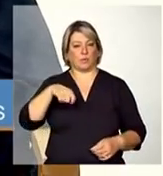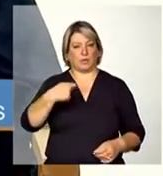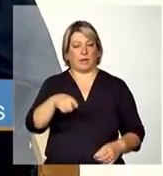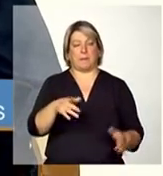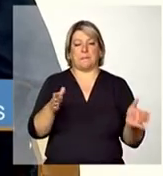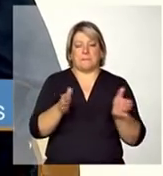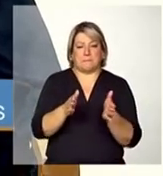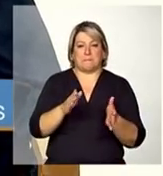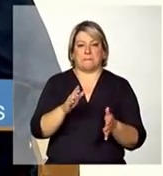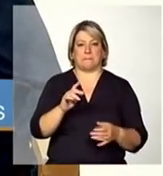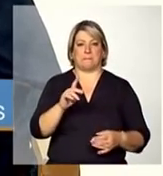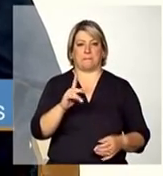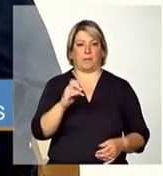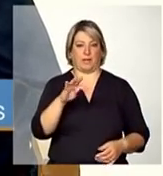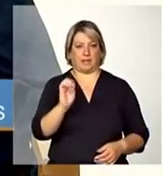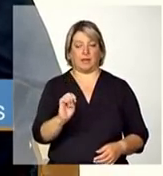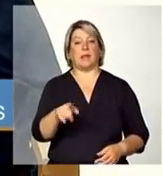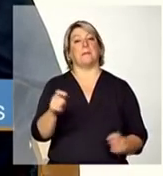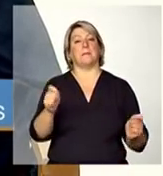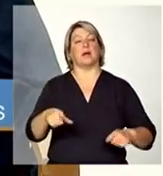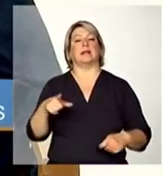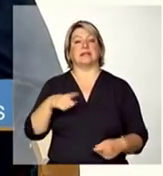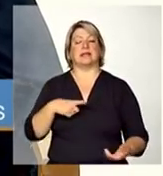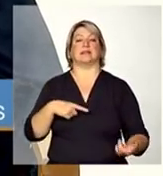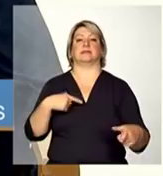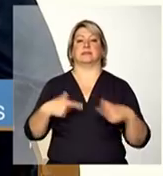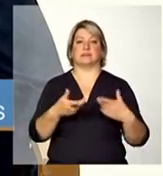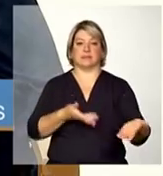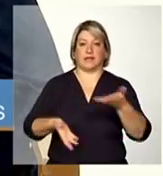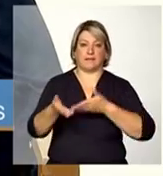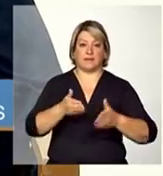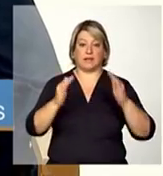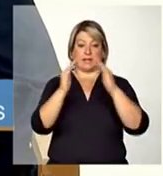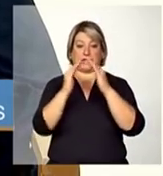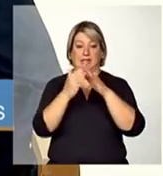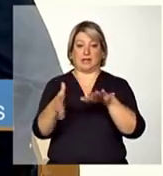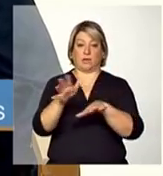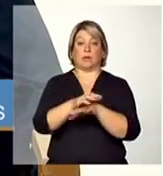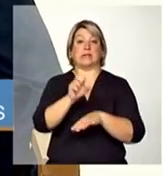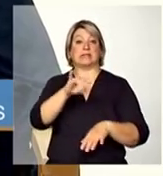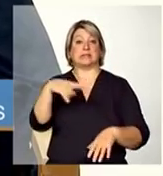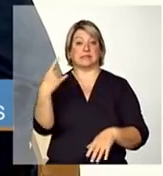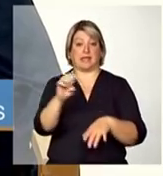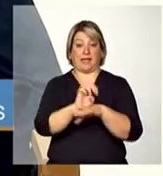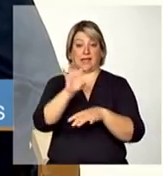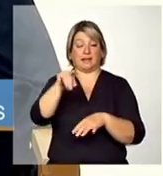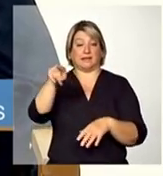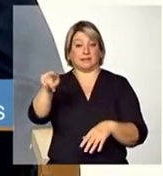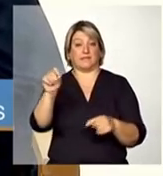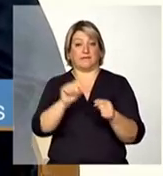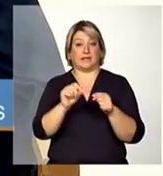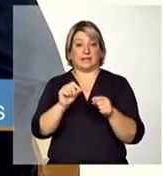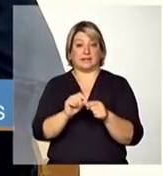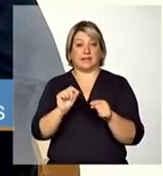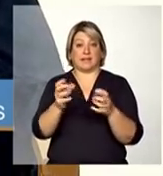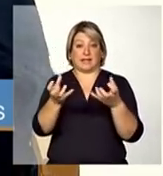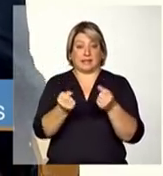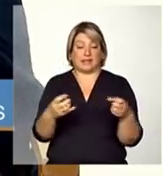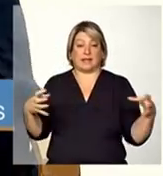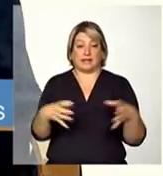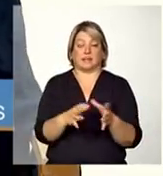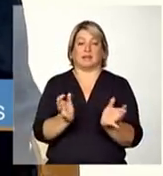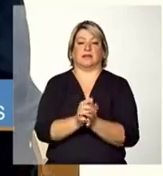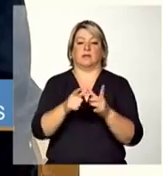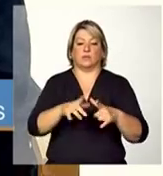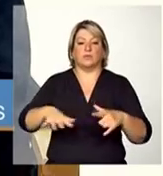eles poderão ter serviço de residência inclusiva se o estado fizer adesão para oferta regionalizada aqueles municípios